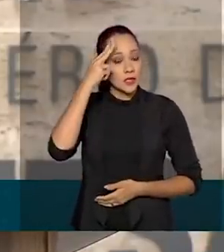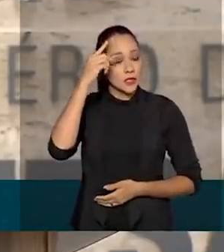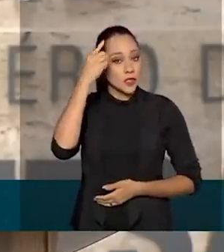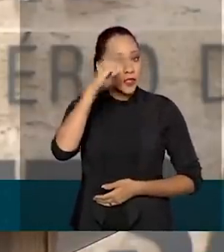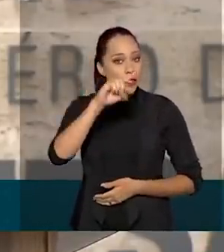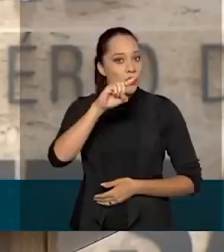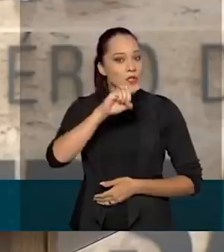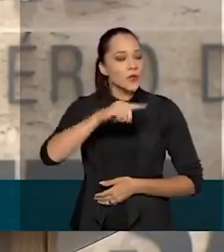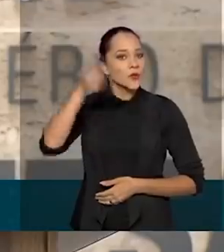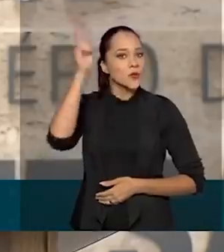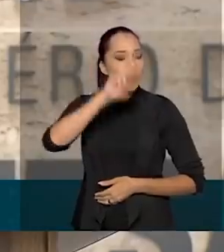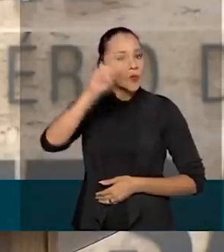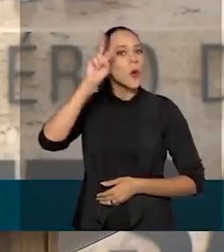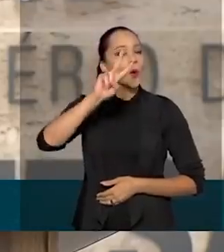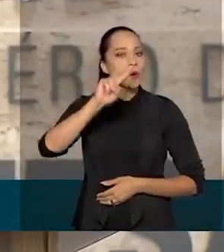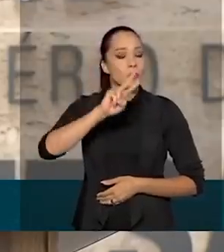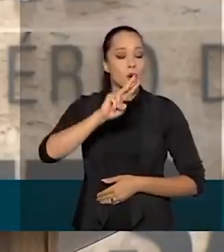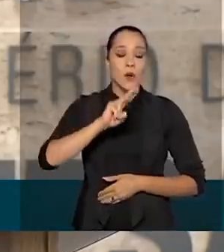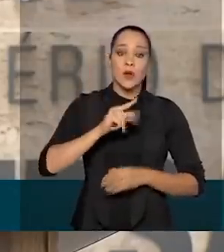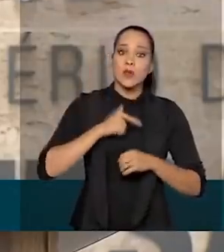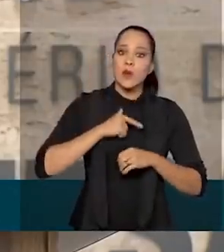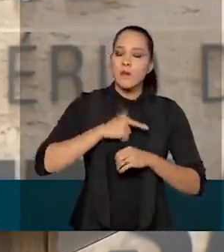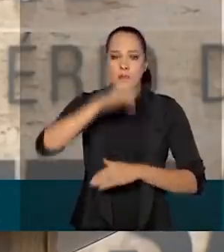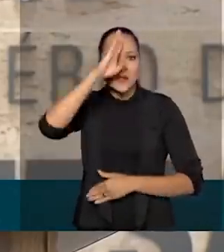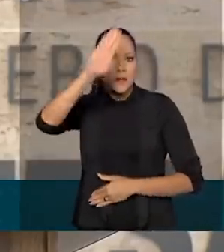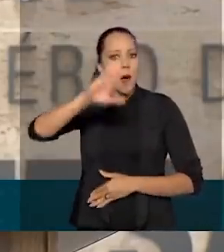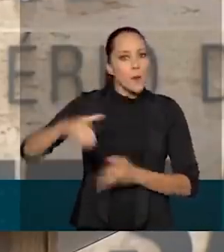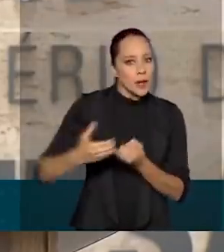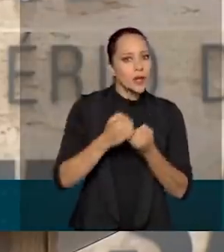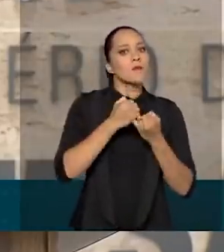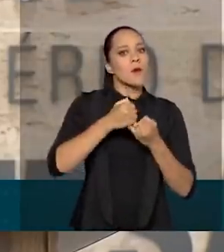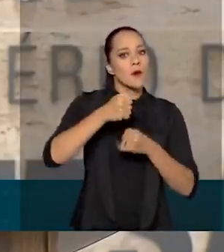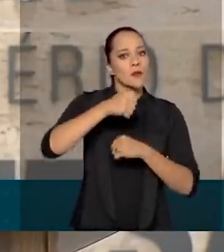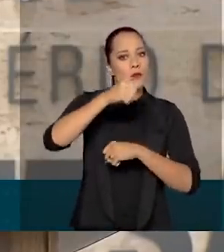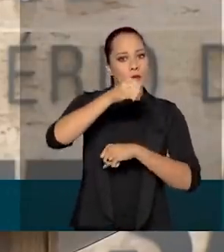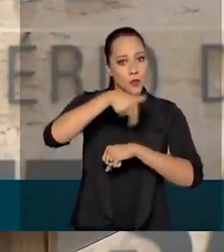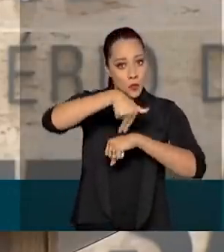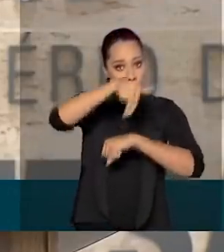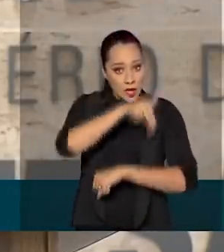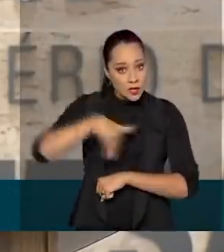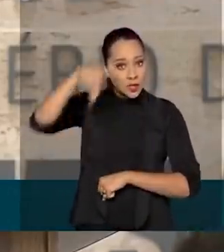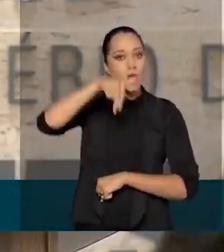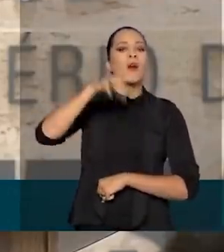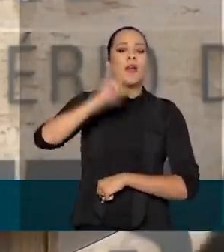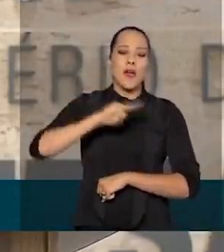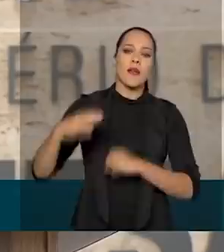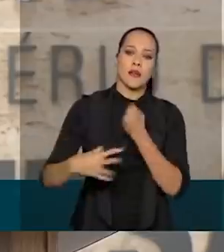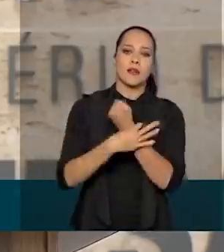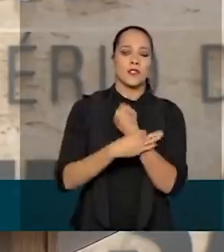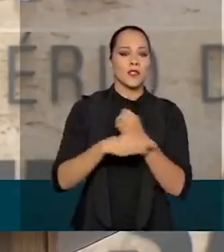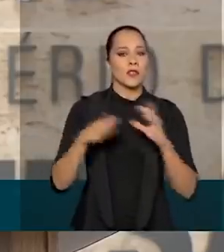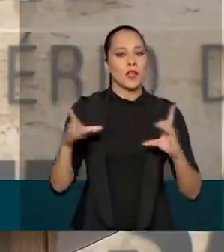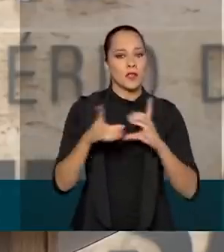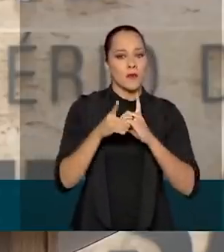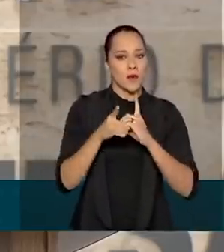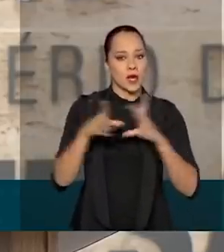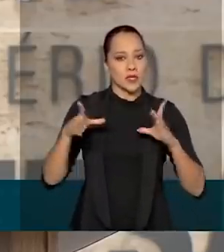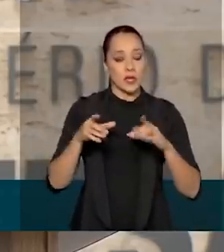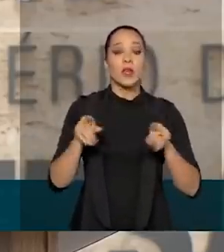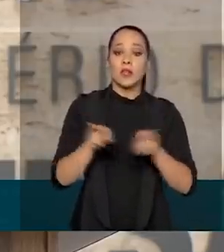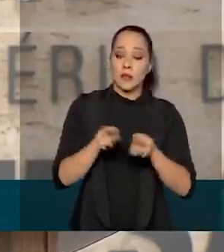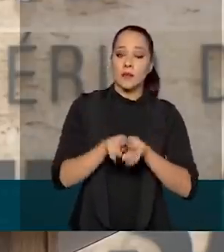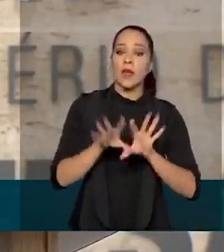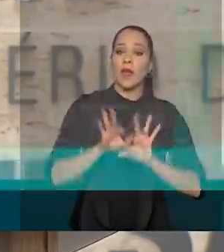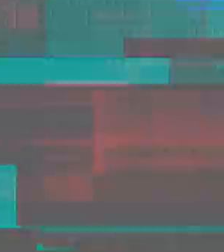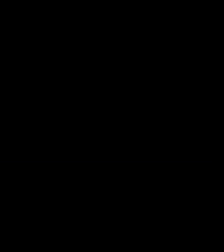reforço que o maior patrimônio de uma nação é a garantia da democracia e a liberdade